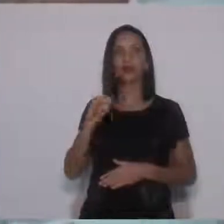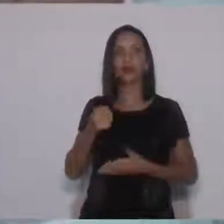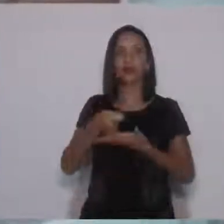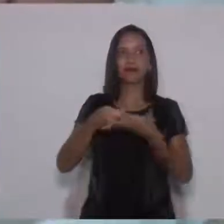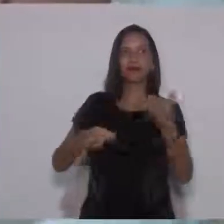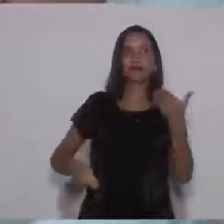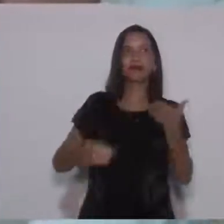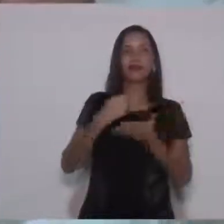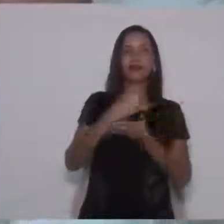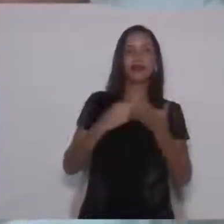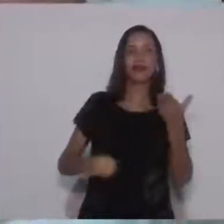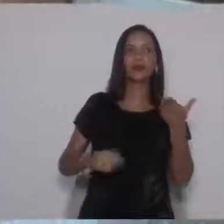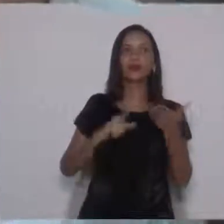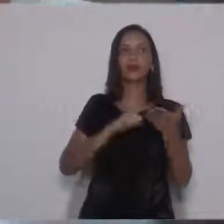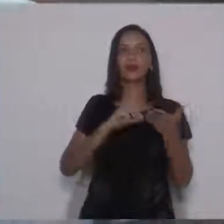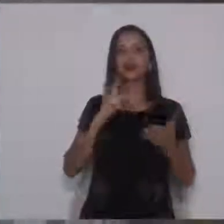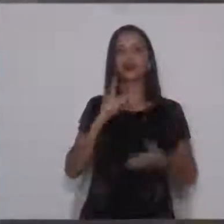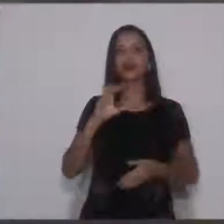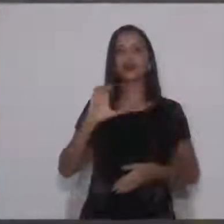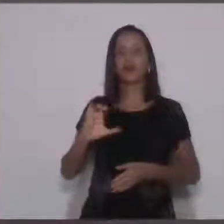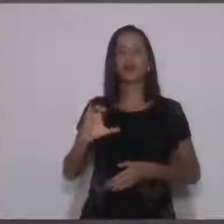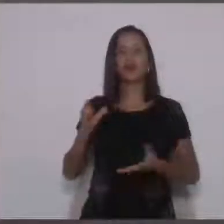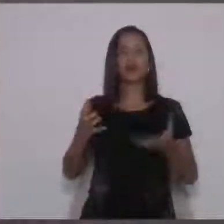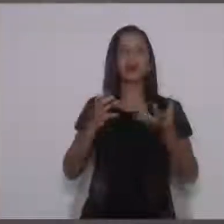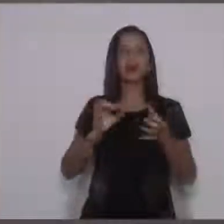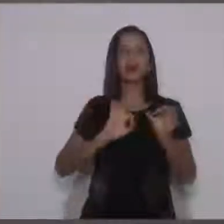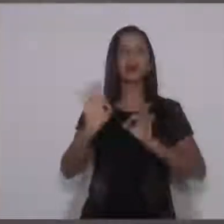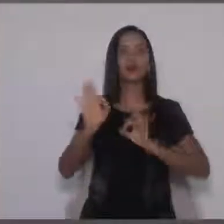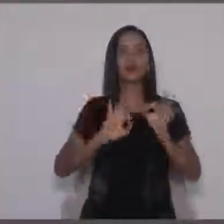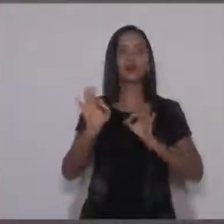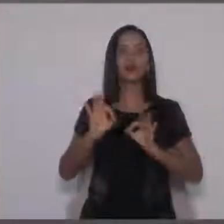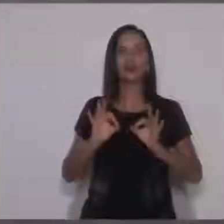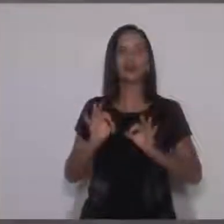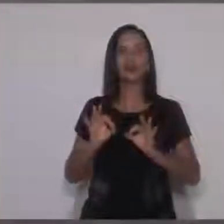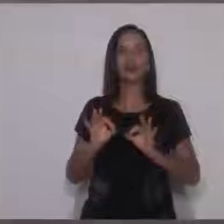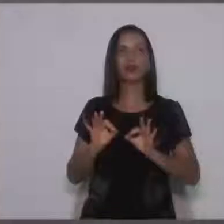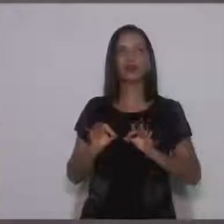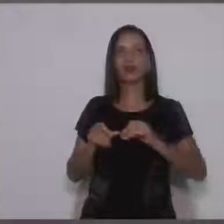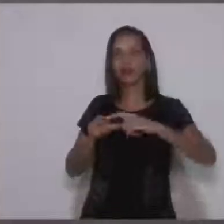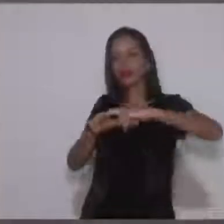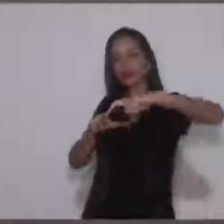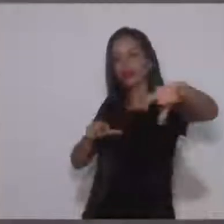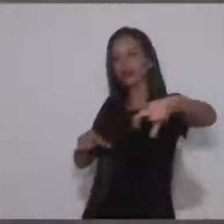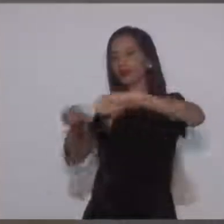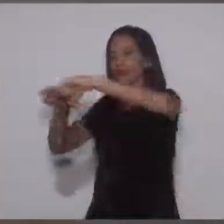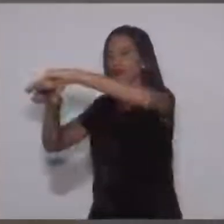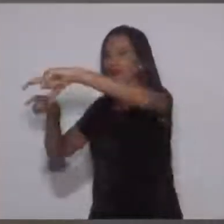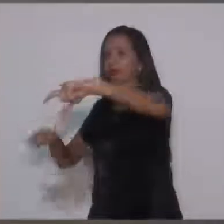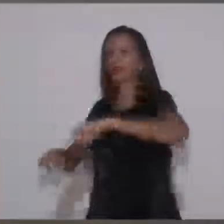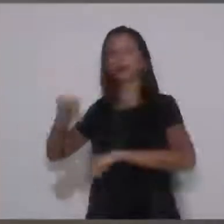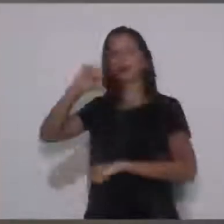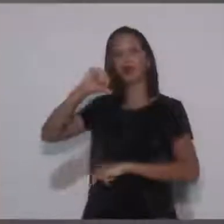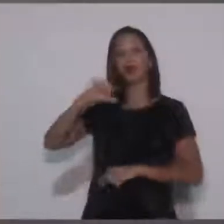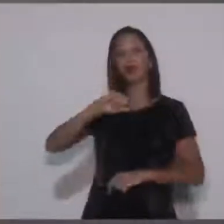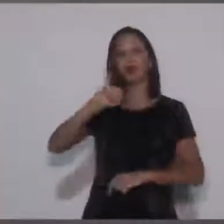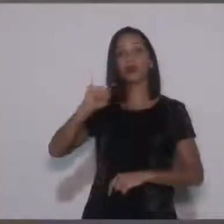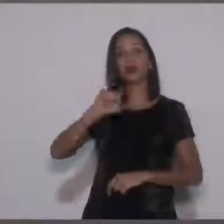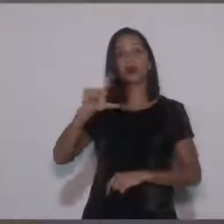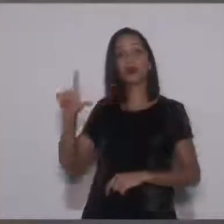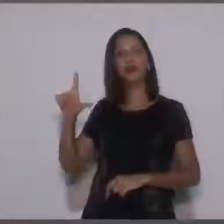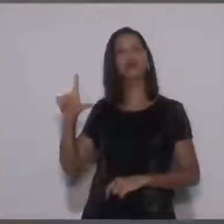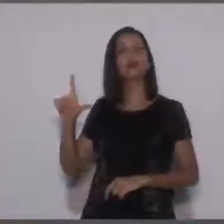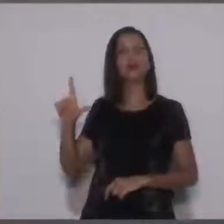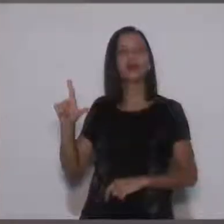um ofício para o PC, que quer mexer na questão da Rua 9 de Julho. Naquele...